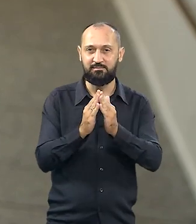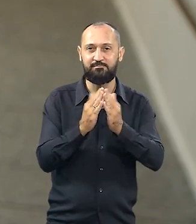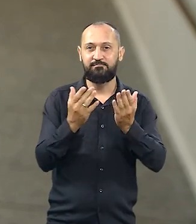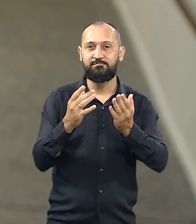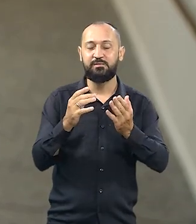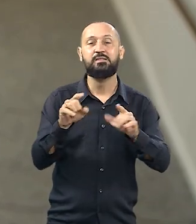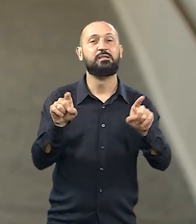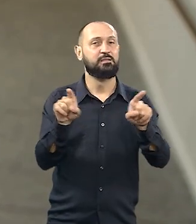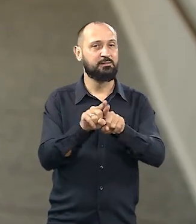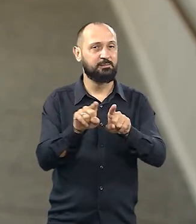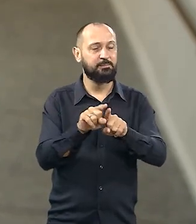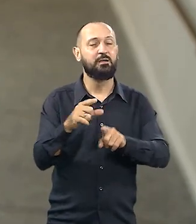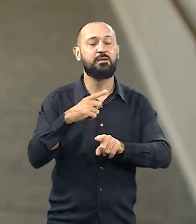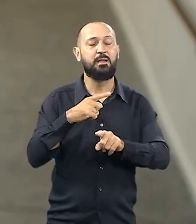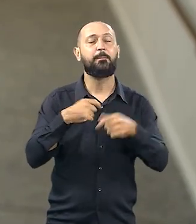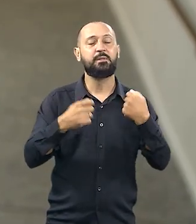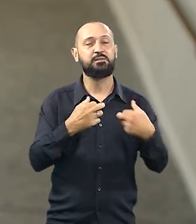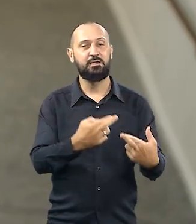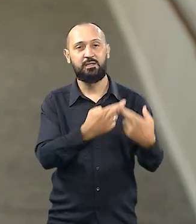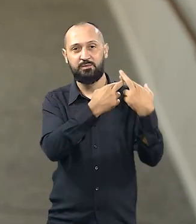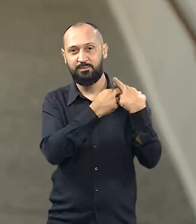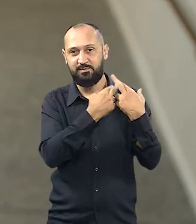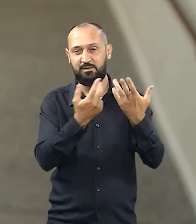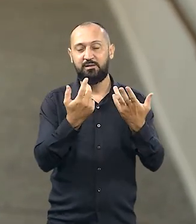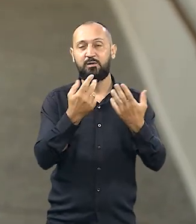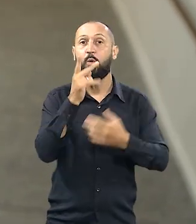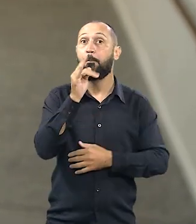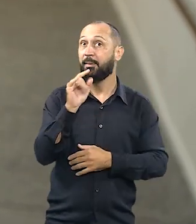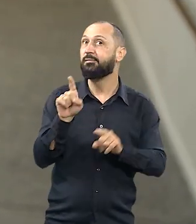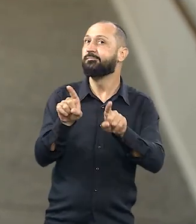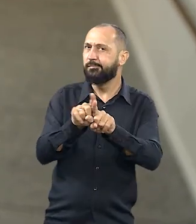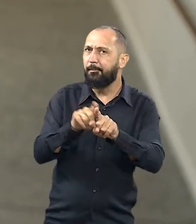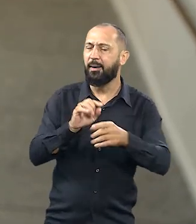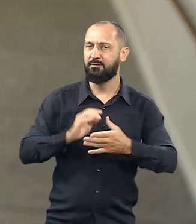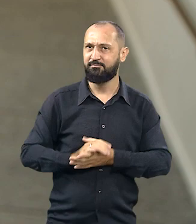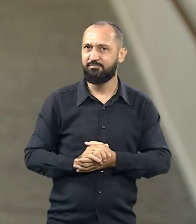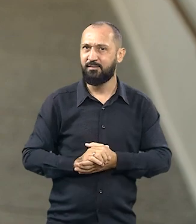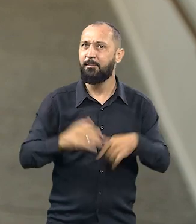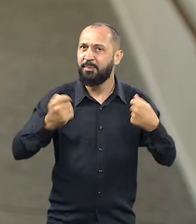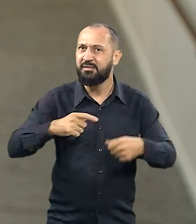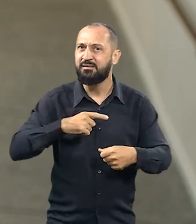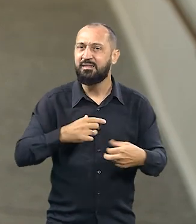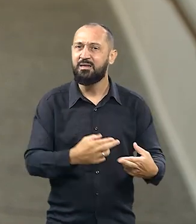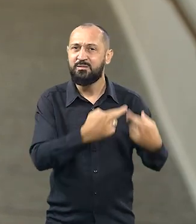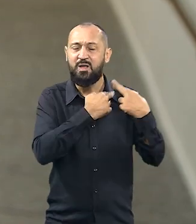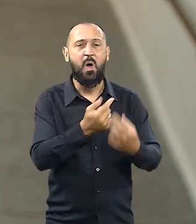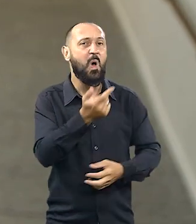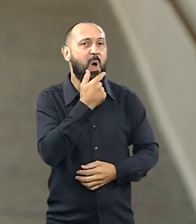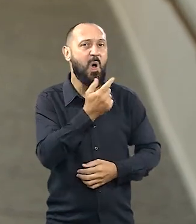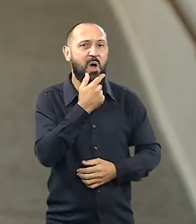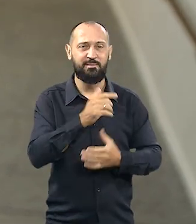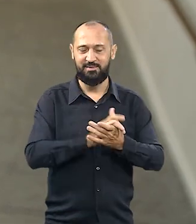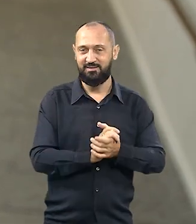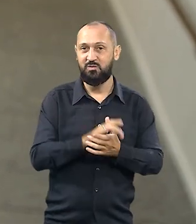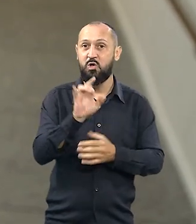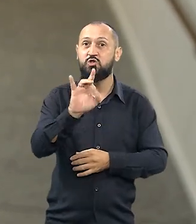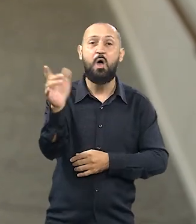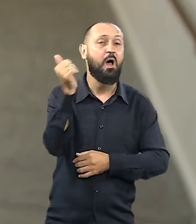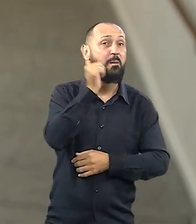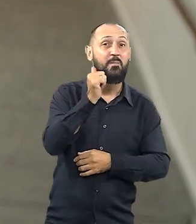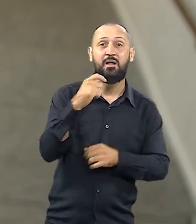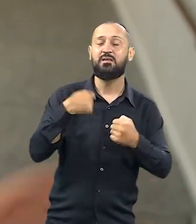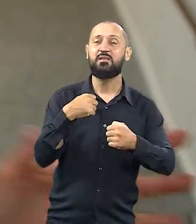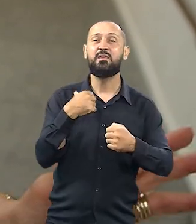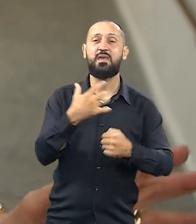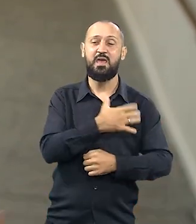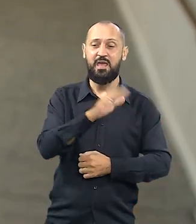casa, se bem que isso também tem que ser responsabilidade do pai. Isso também tem que ser responsabilidade do homem. Não é